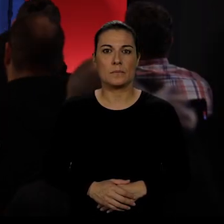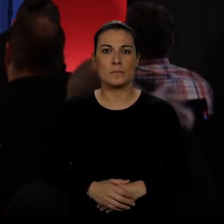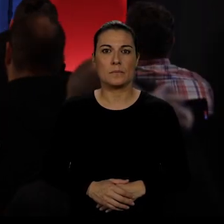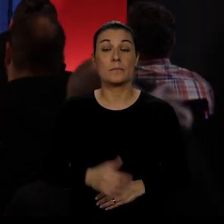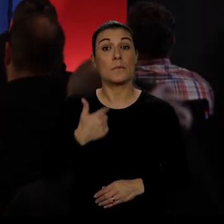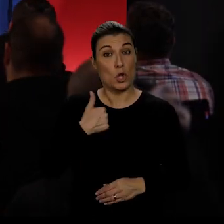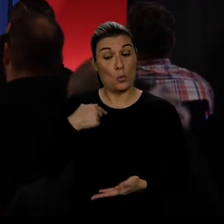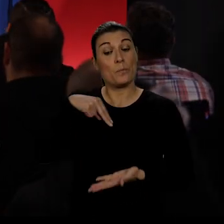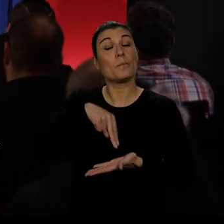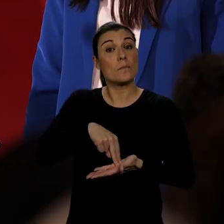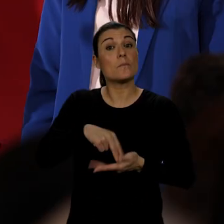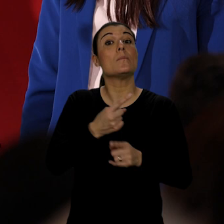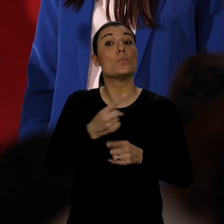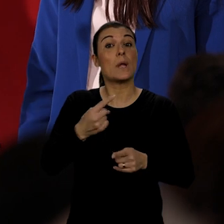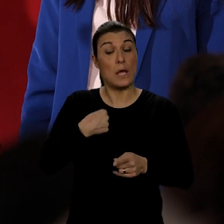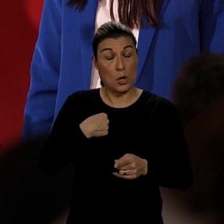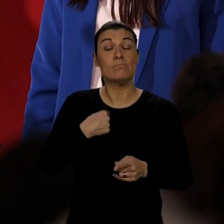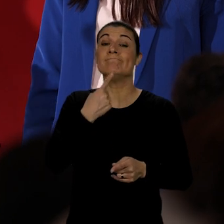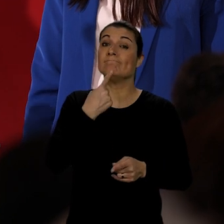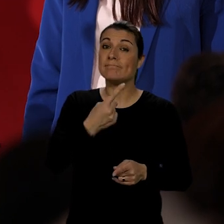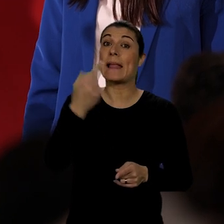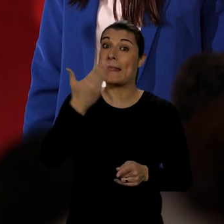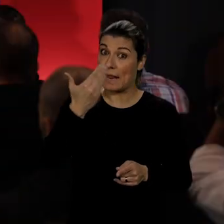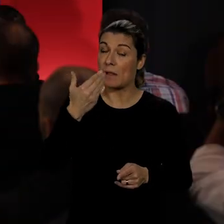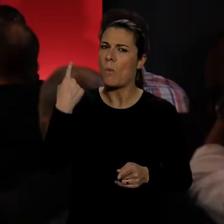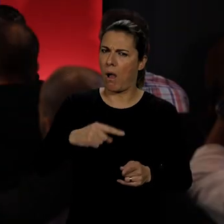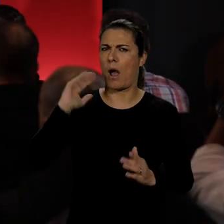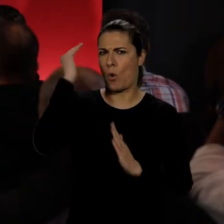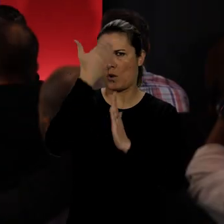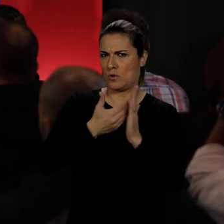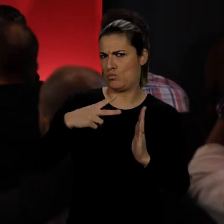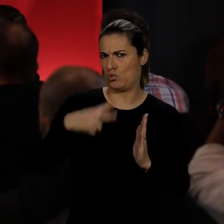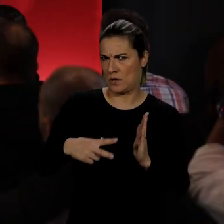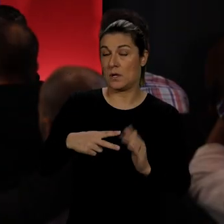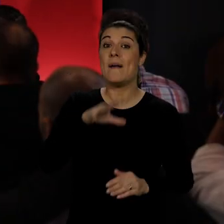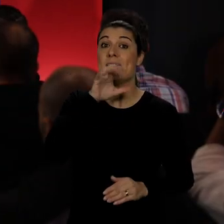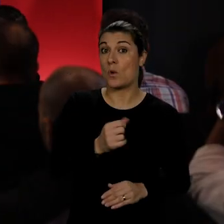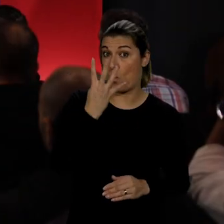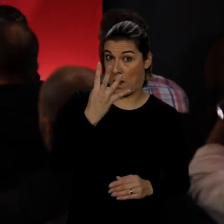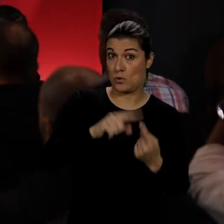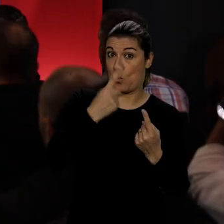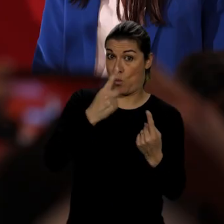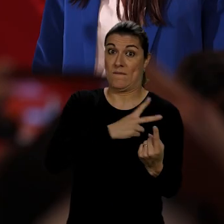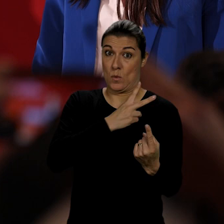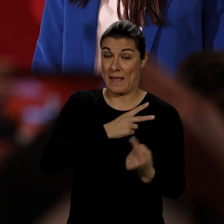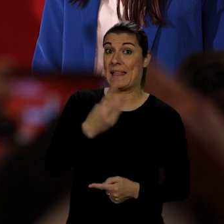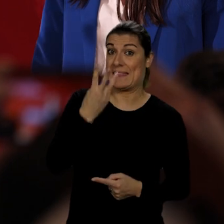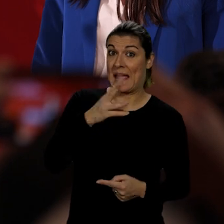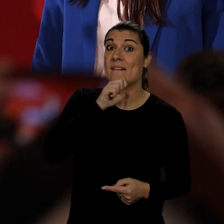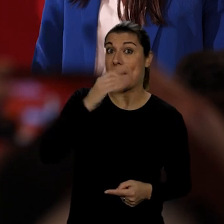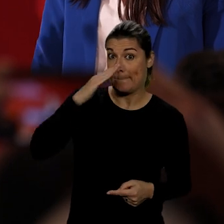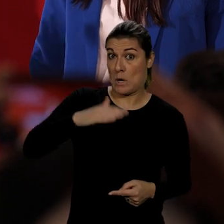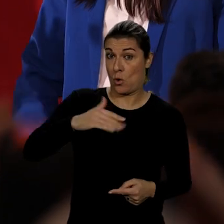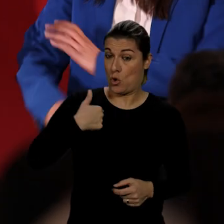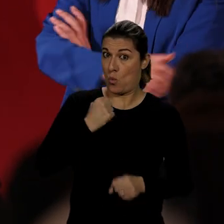Eu estou aqui pelo um direito que vem na Constituição portuguesa, com quatro filhos, um na faculdade, três menores, a trabalhar